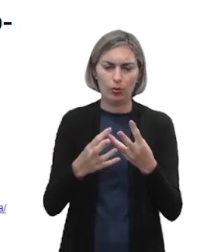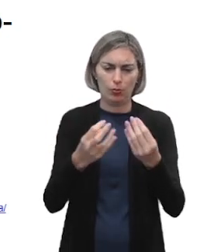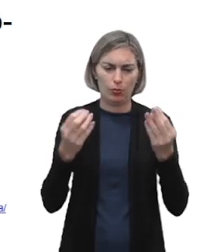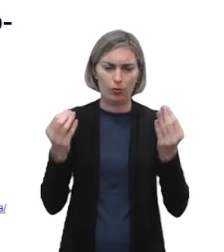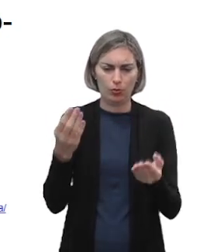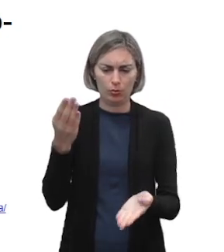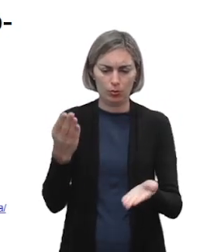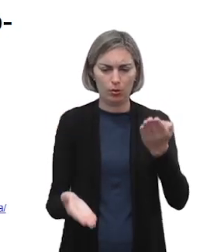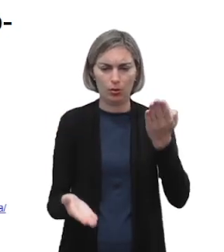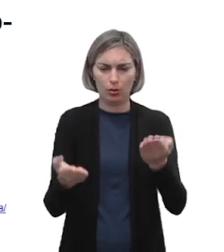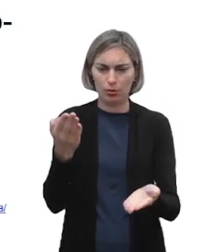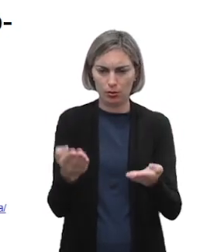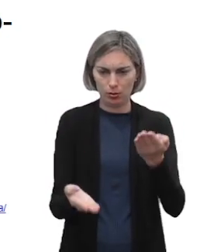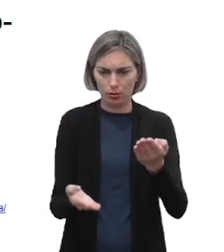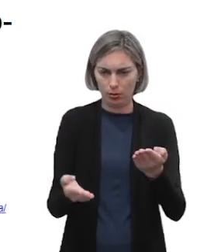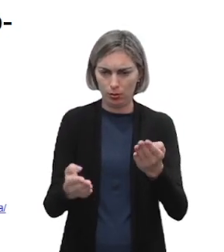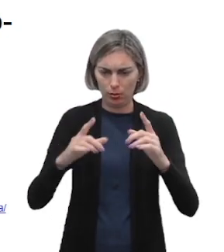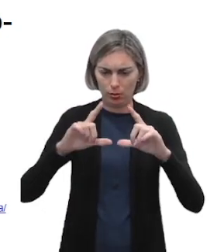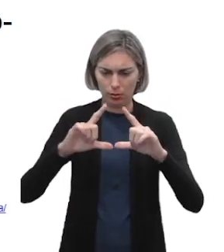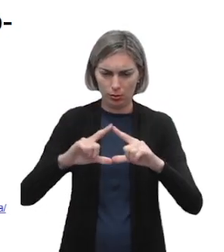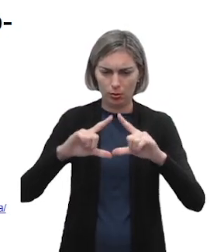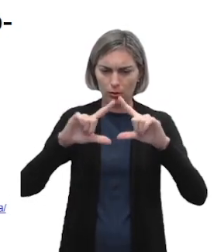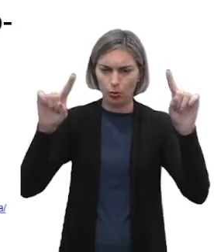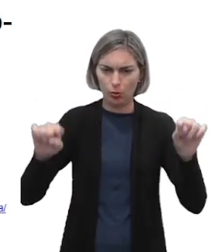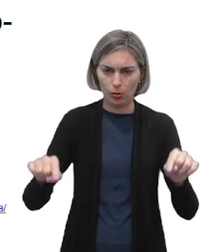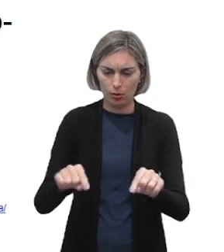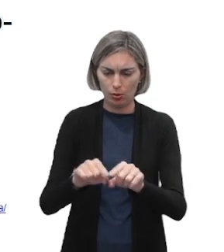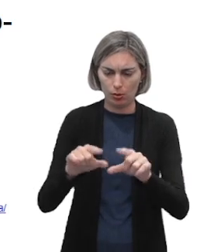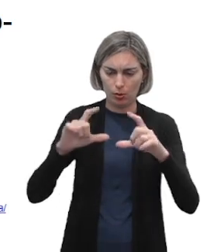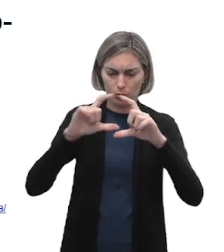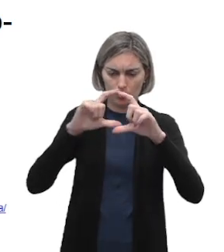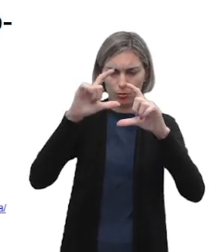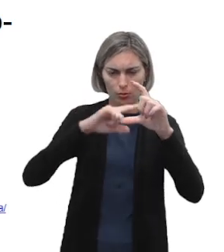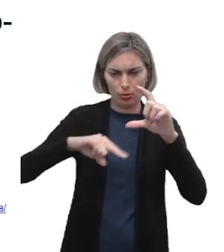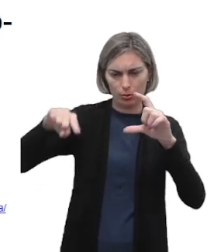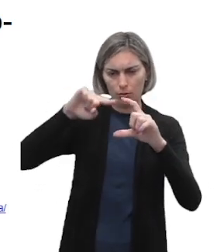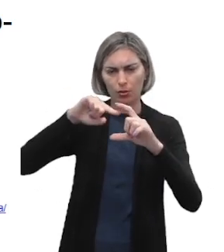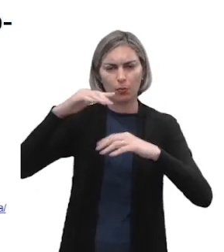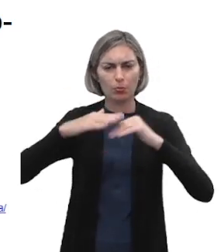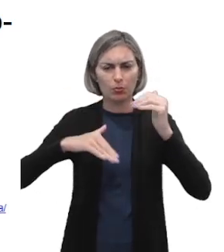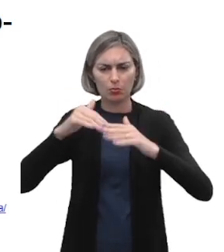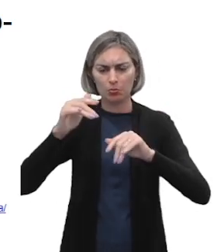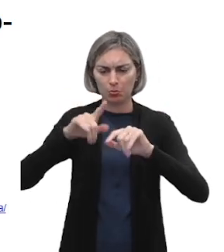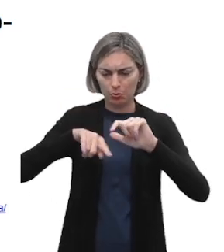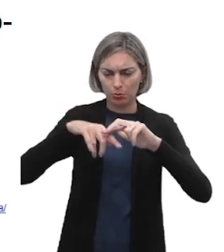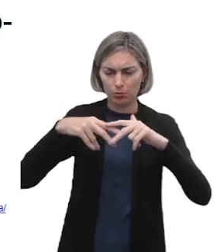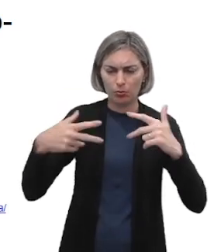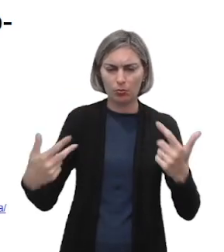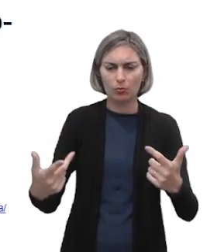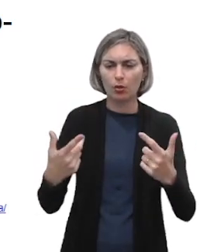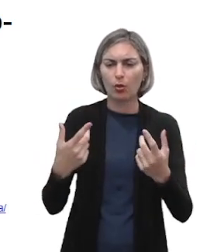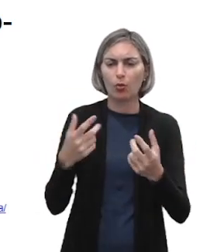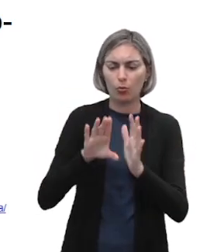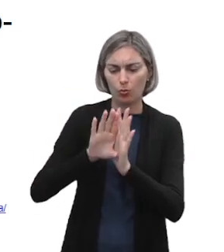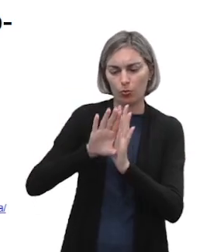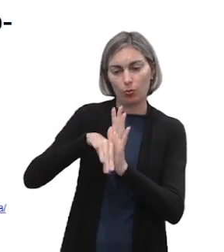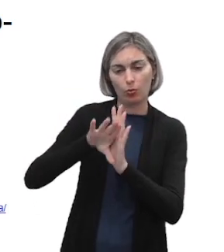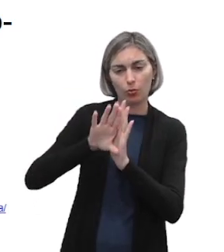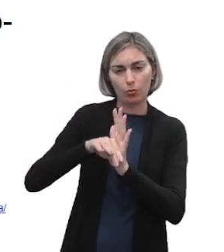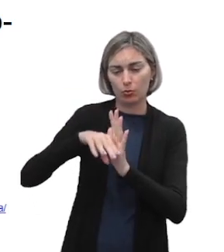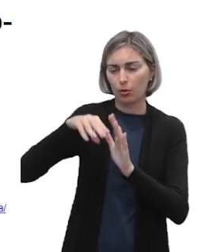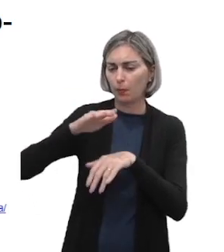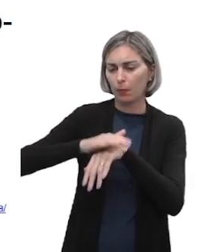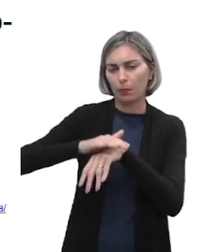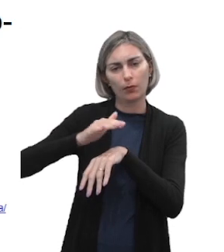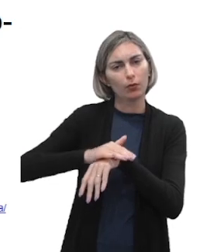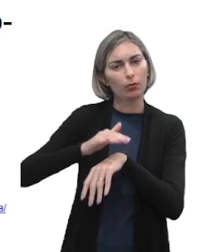equilibrado o triângulo quadrado e círculo, a praticidade dos produtos e o conceito manual,